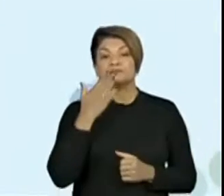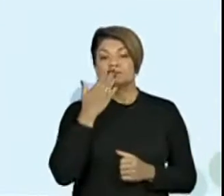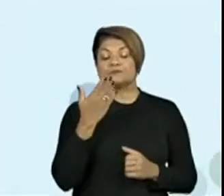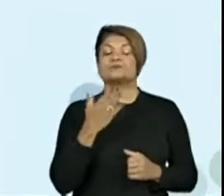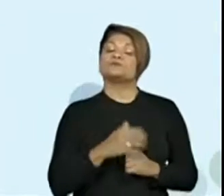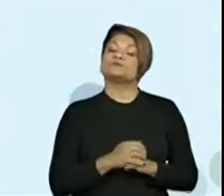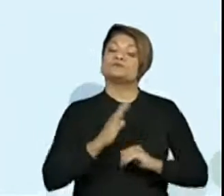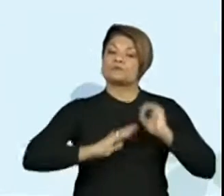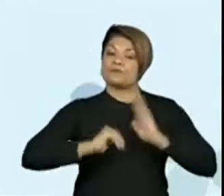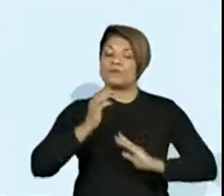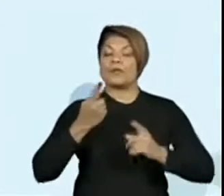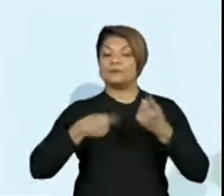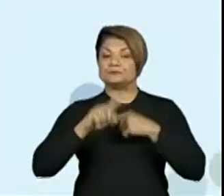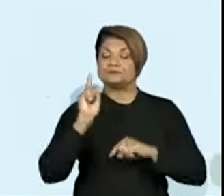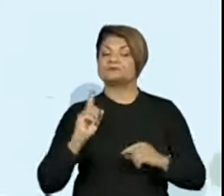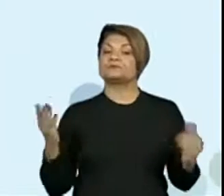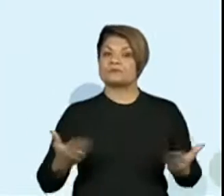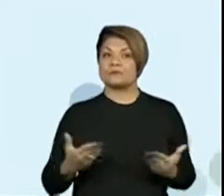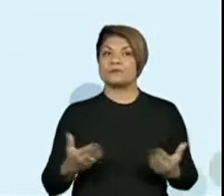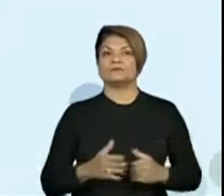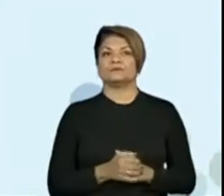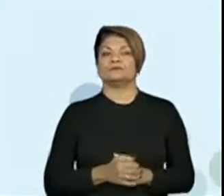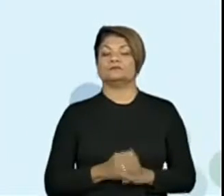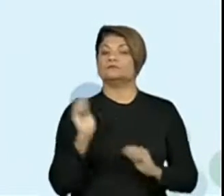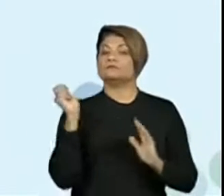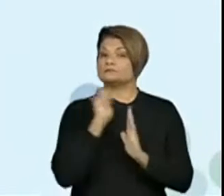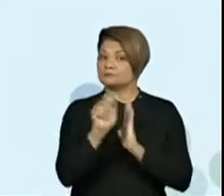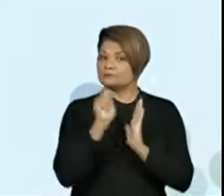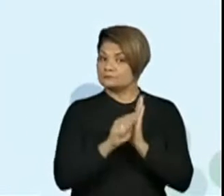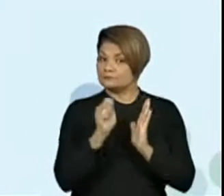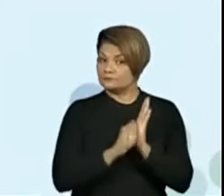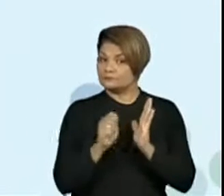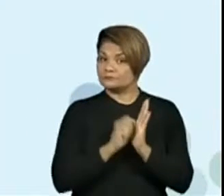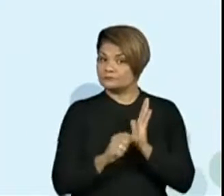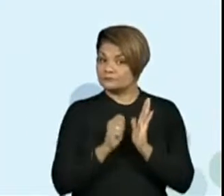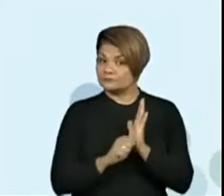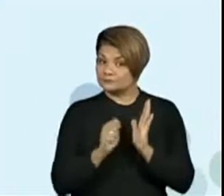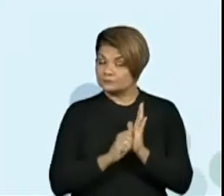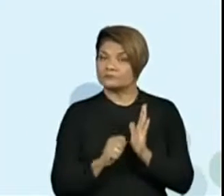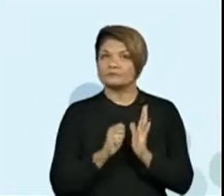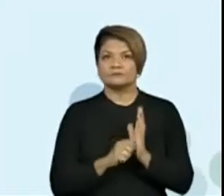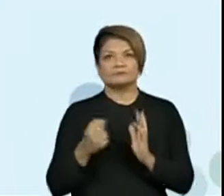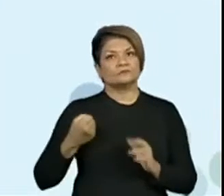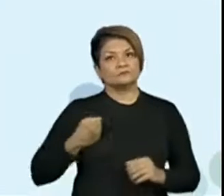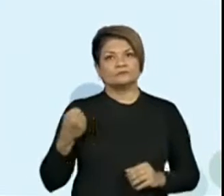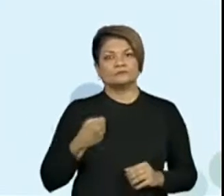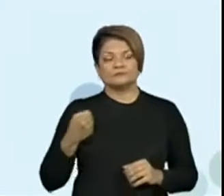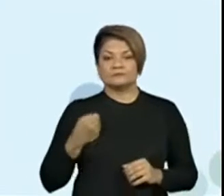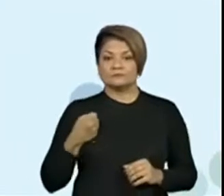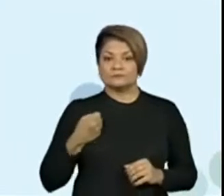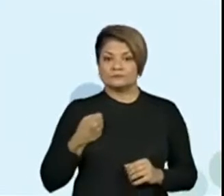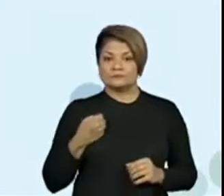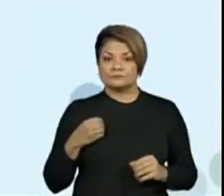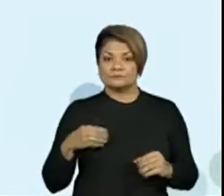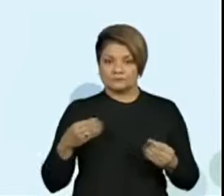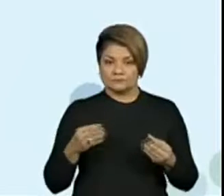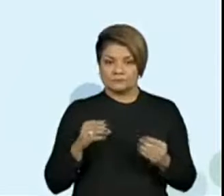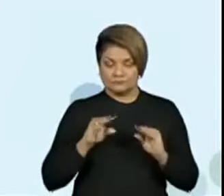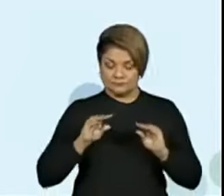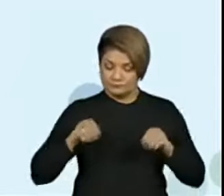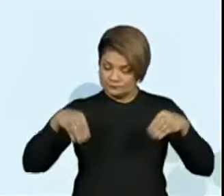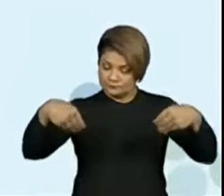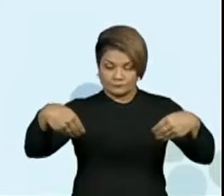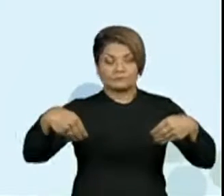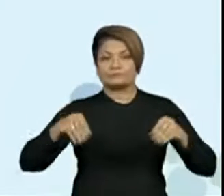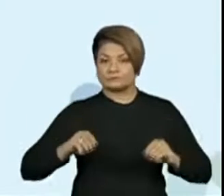colocar na tela. Olha só. Escrever números com fichas. Isso. Esse é o título da nossa